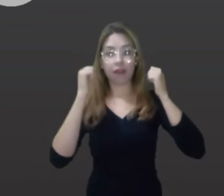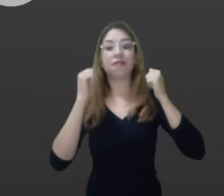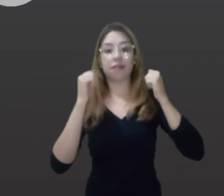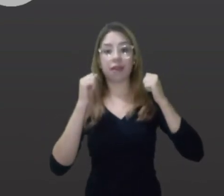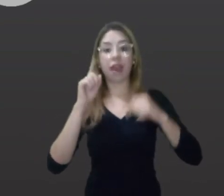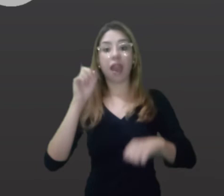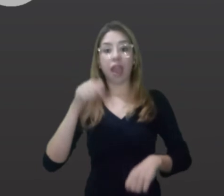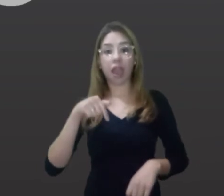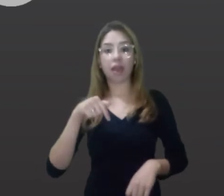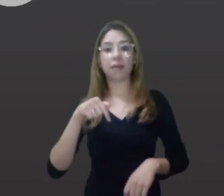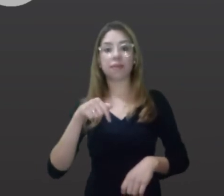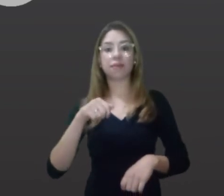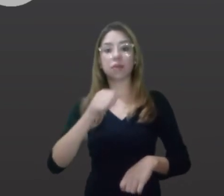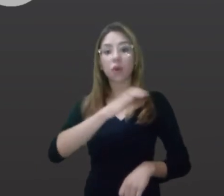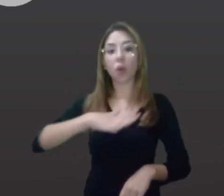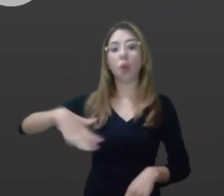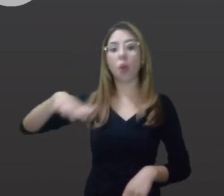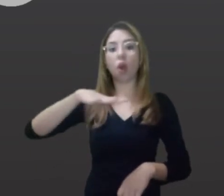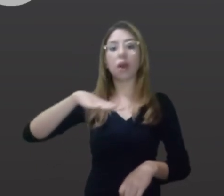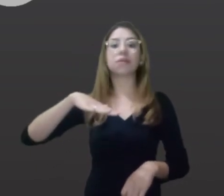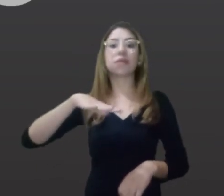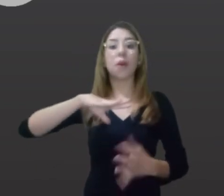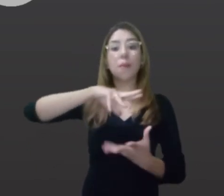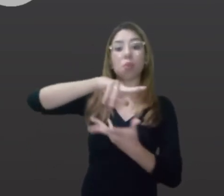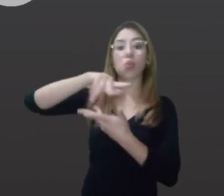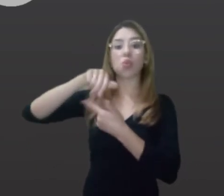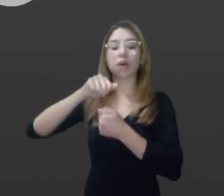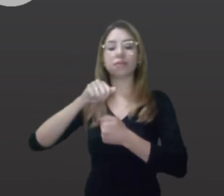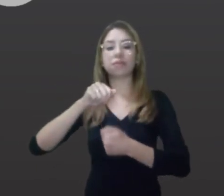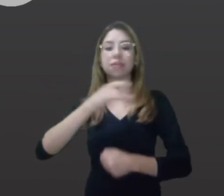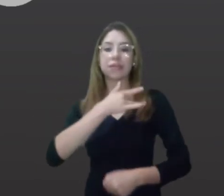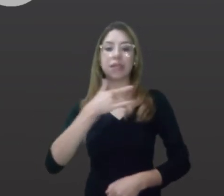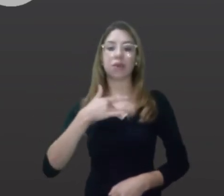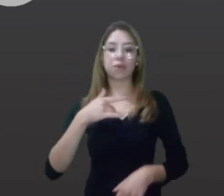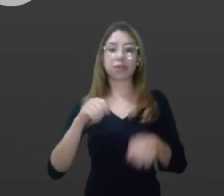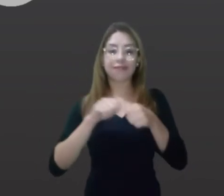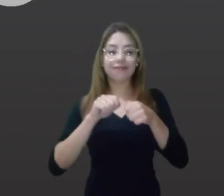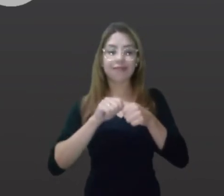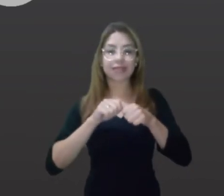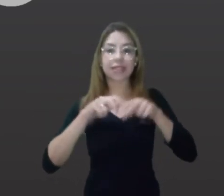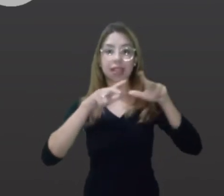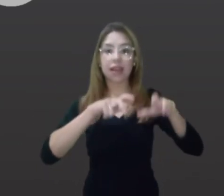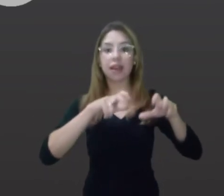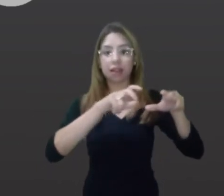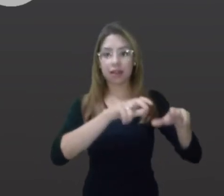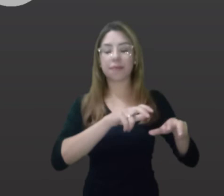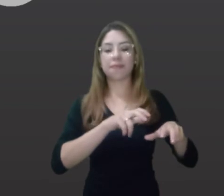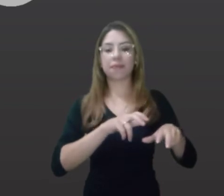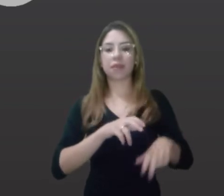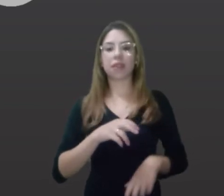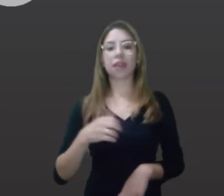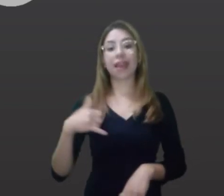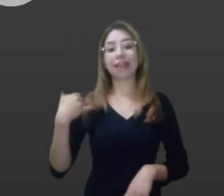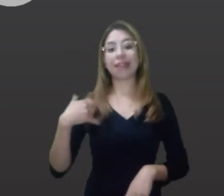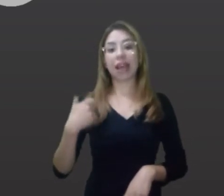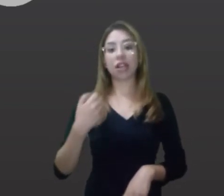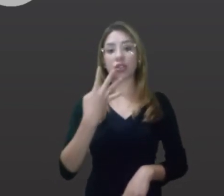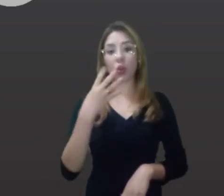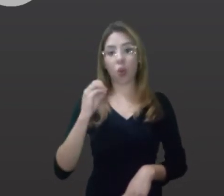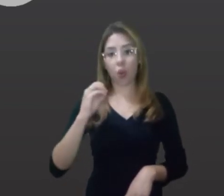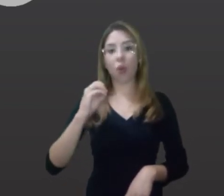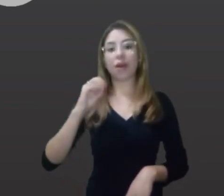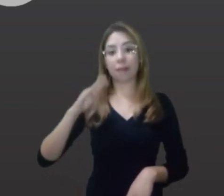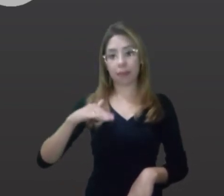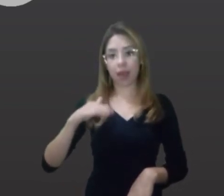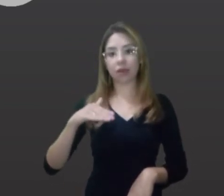adotado pela Organização Mundial de Saúde para o rastreamento do câncer de mama. Mulheres com idade abaixo dos 40